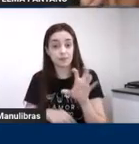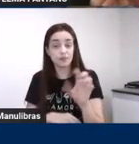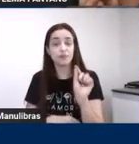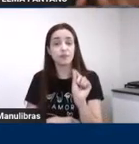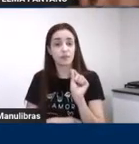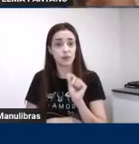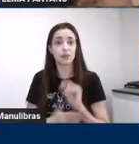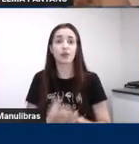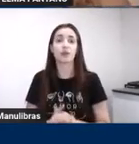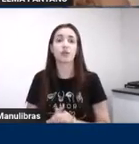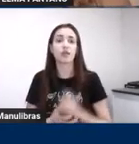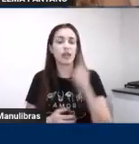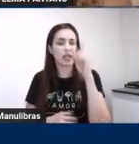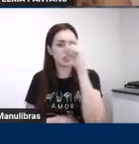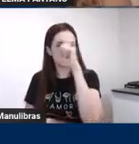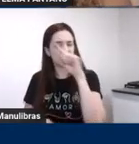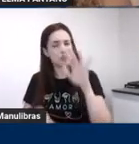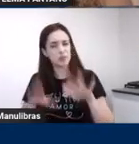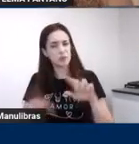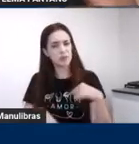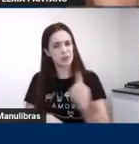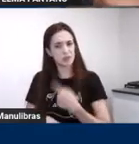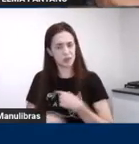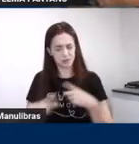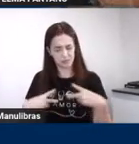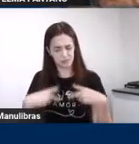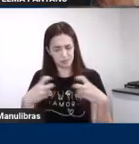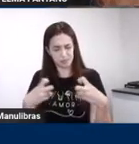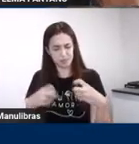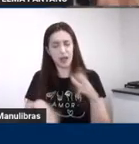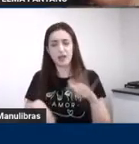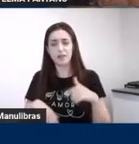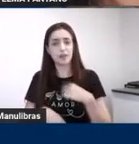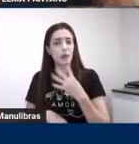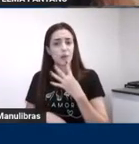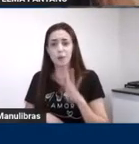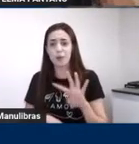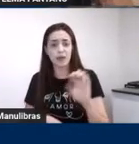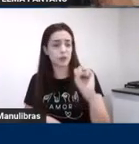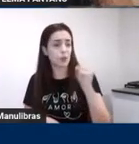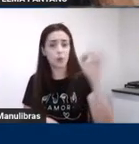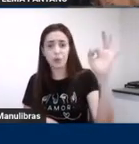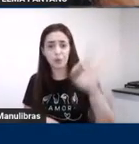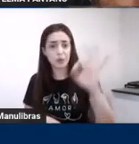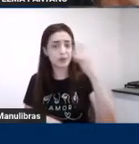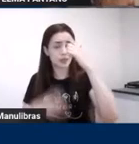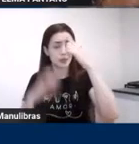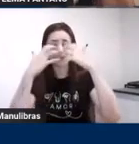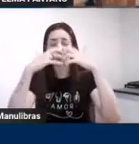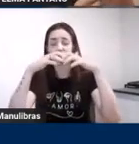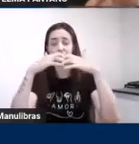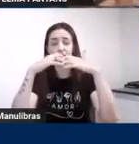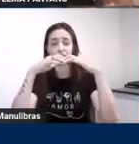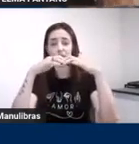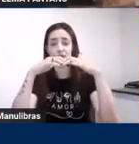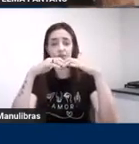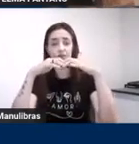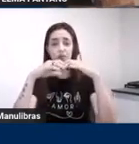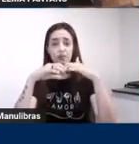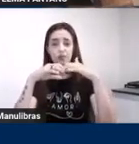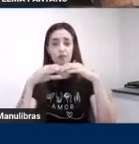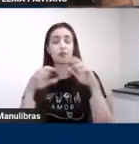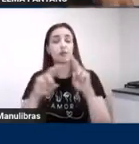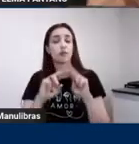contato com 8% do meu funcionamento cerebral se eu conseguir atingir o limite máximo, o potencial máximo. Muita coisa acontece sem